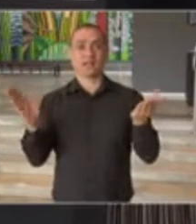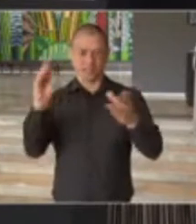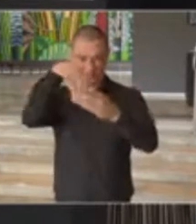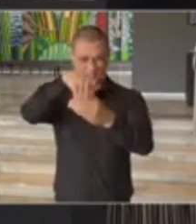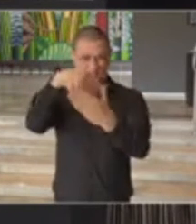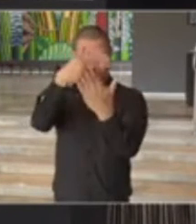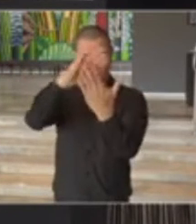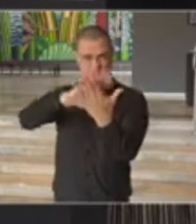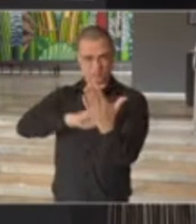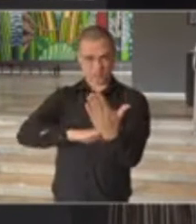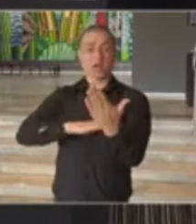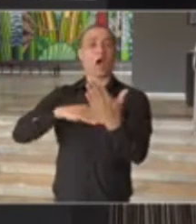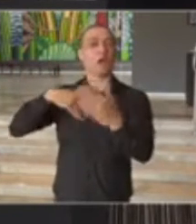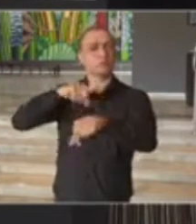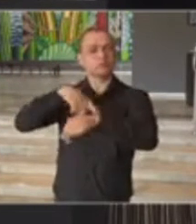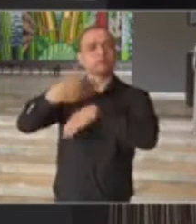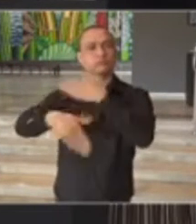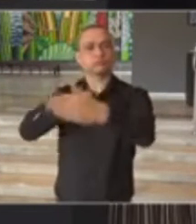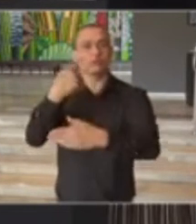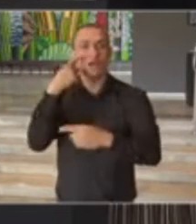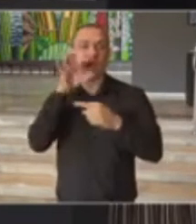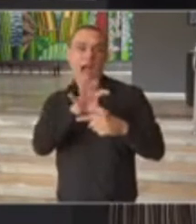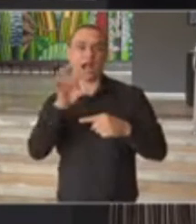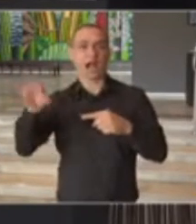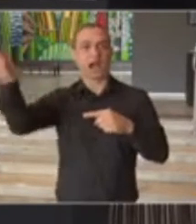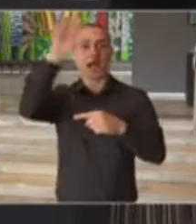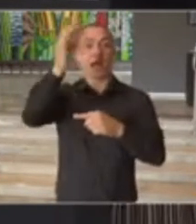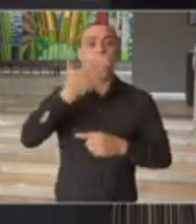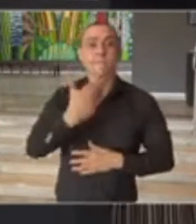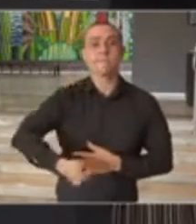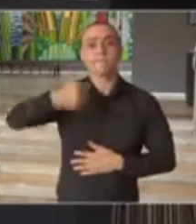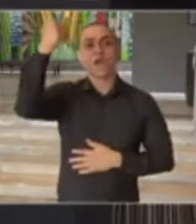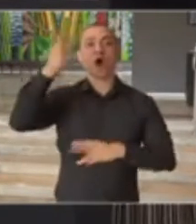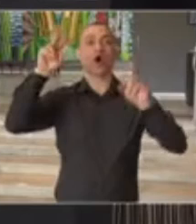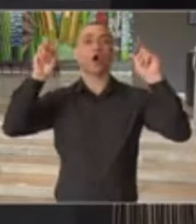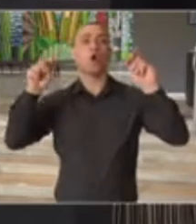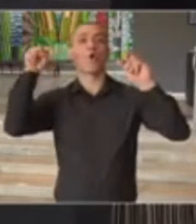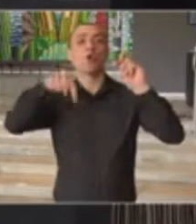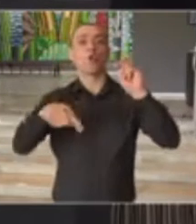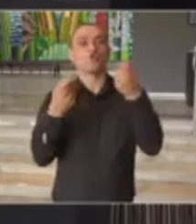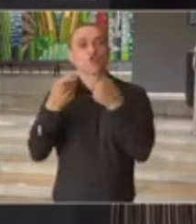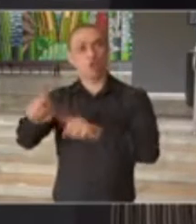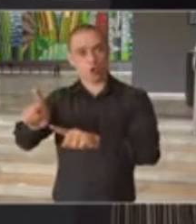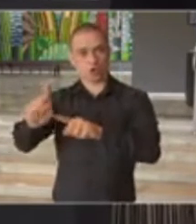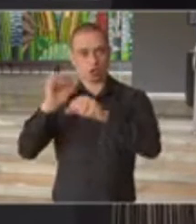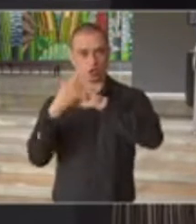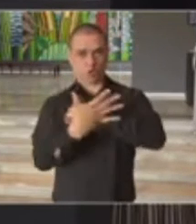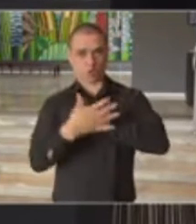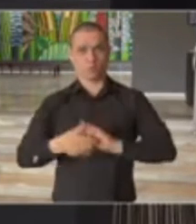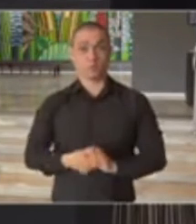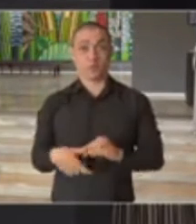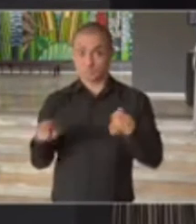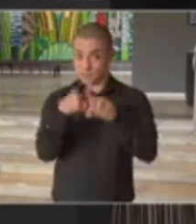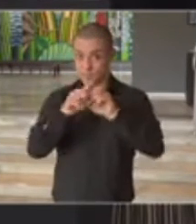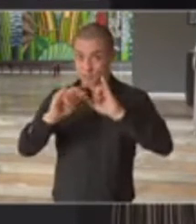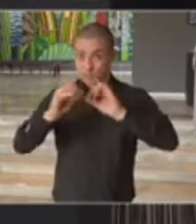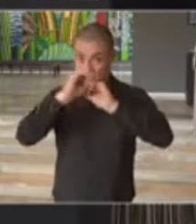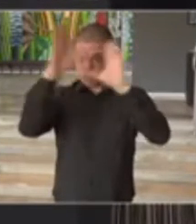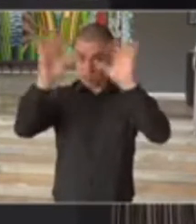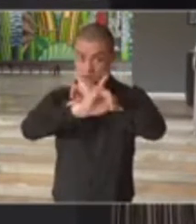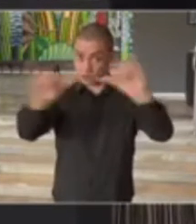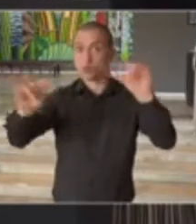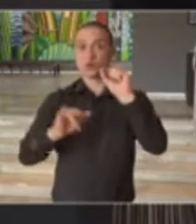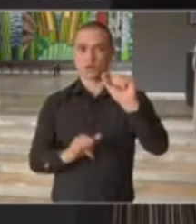disso, nós vamos, ao longo do tempo, fazendo as regiões melhorarem no que tange ao combate ao coronavírus. Mas também deixar de forma muito clara